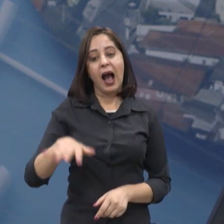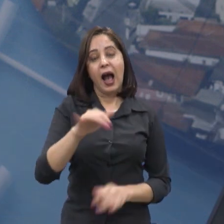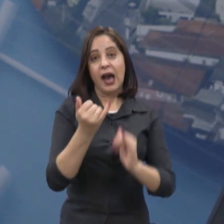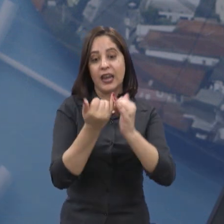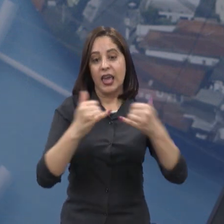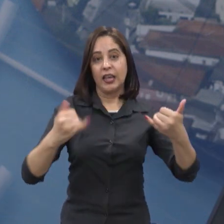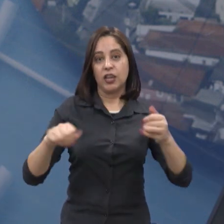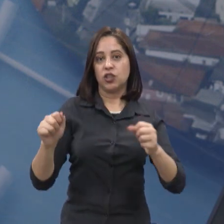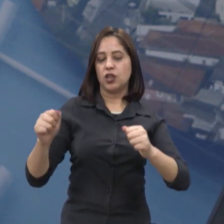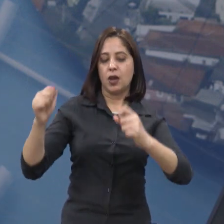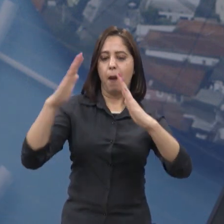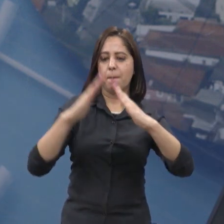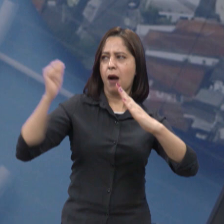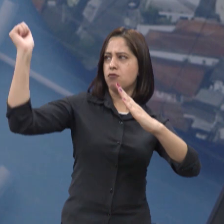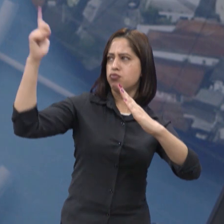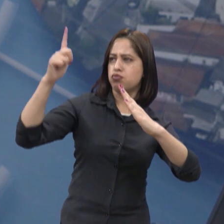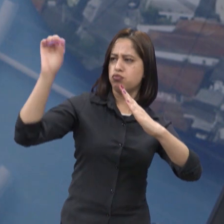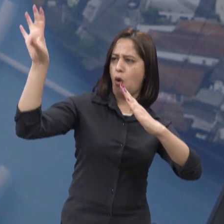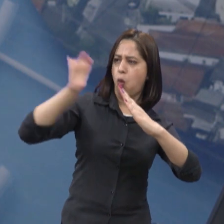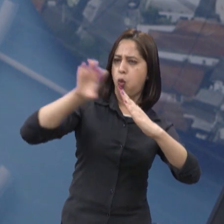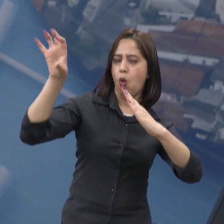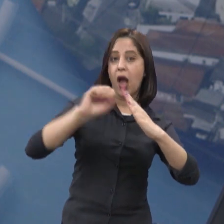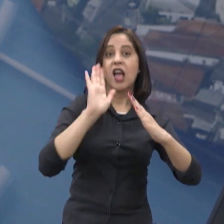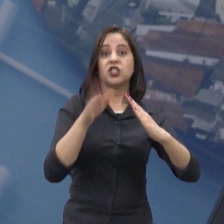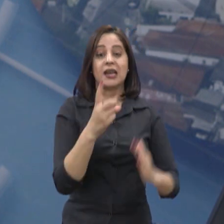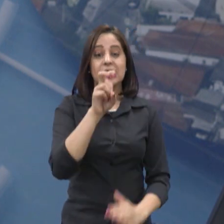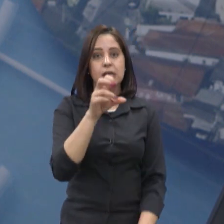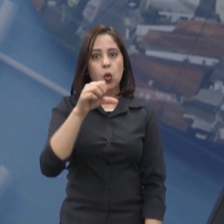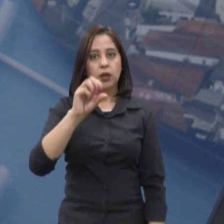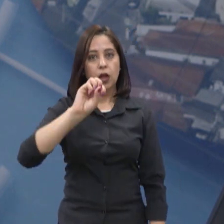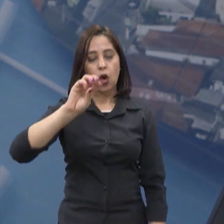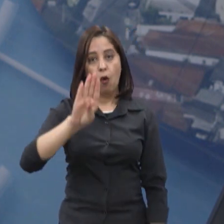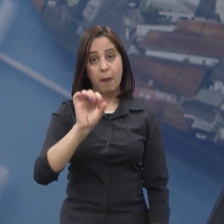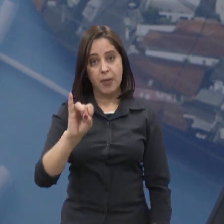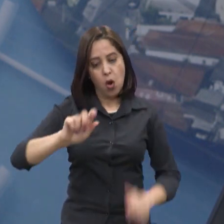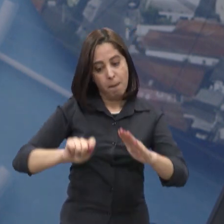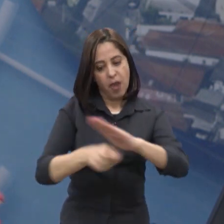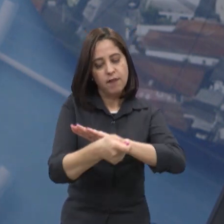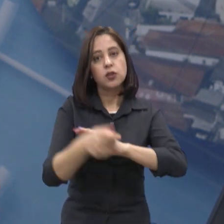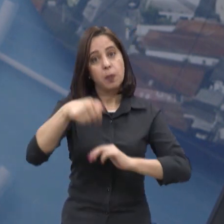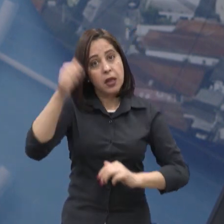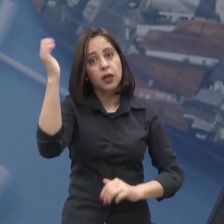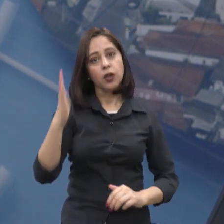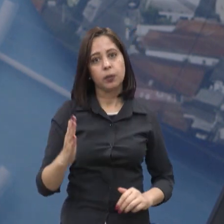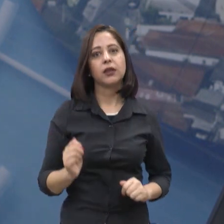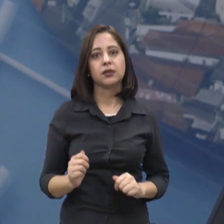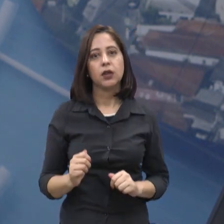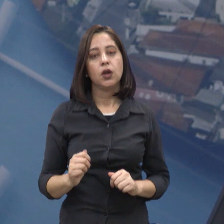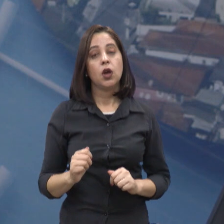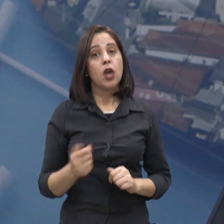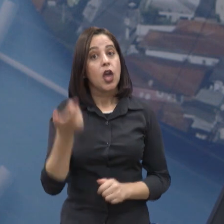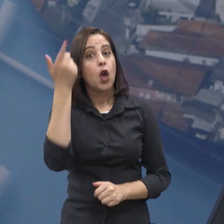atraiu mais de 59 bilhões de reais em investimentos no Brasil, gerou mais de